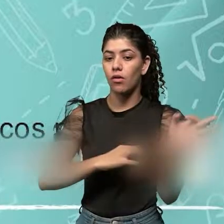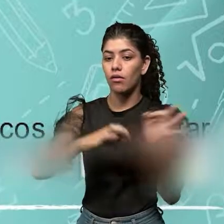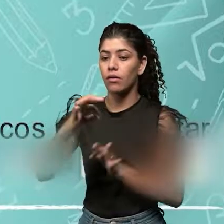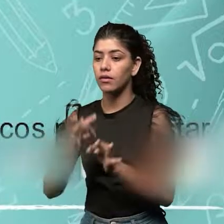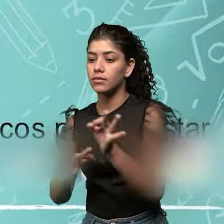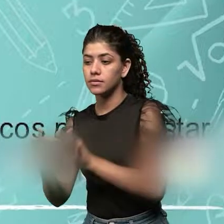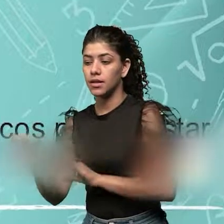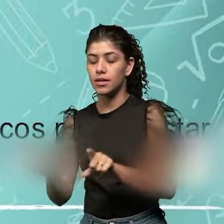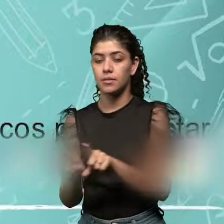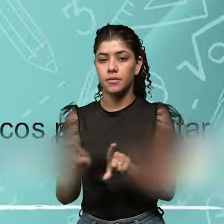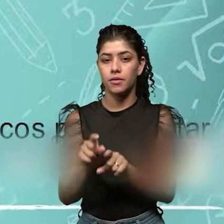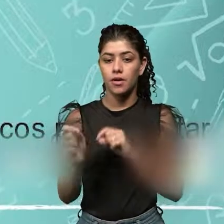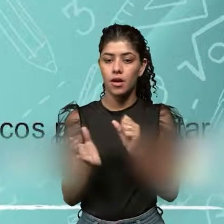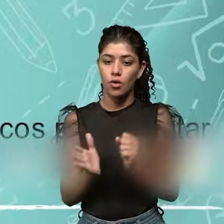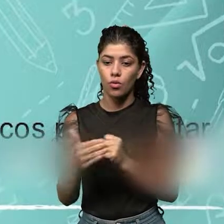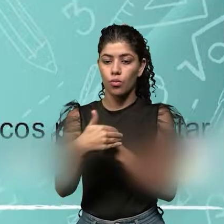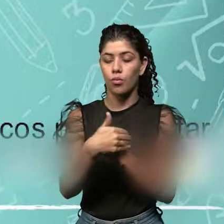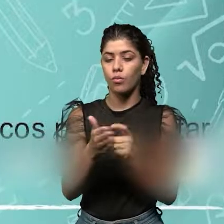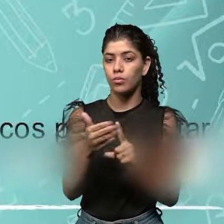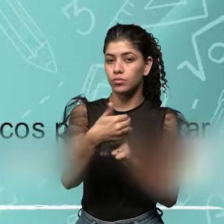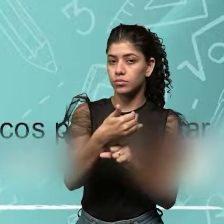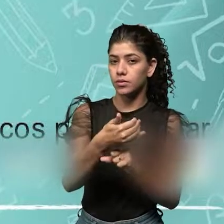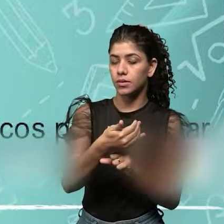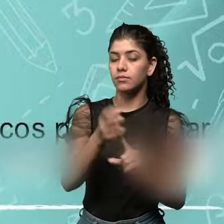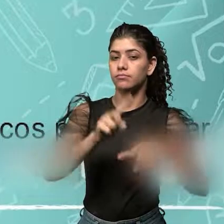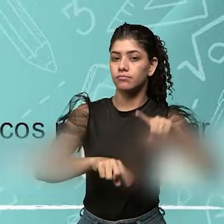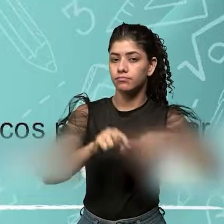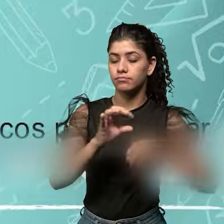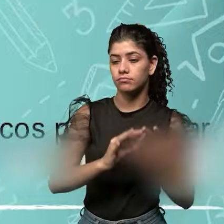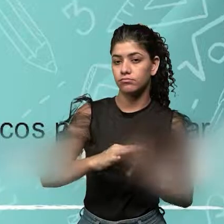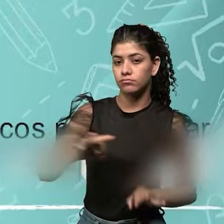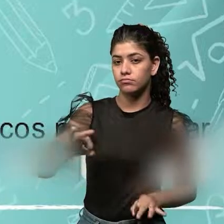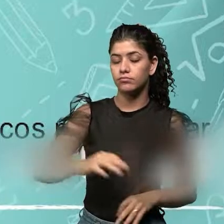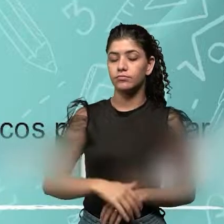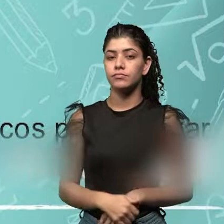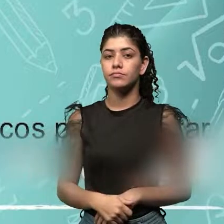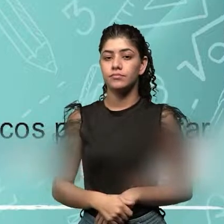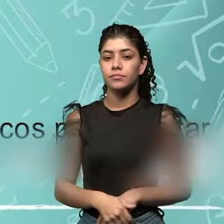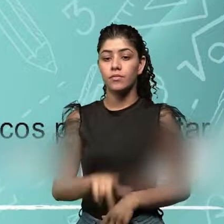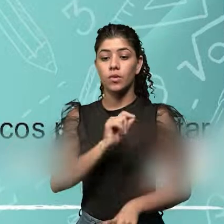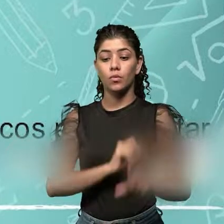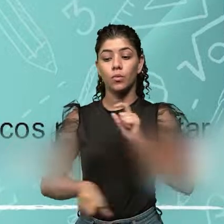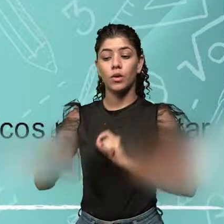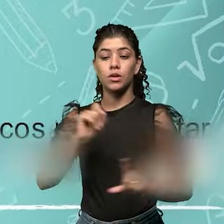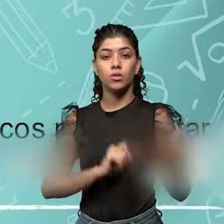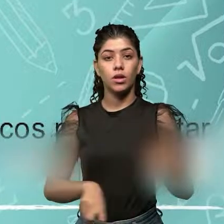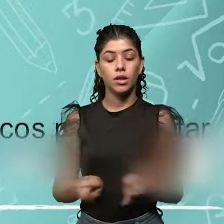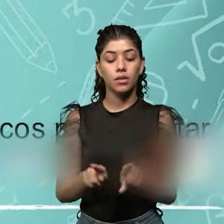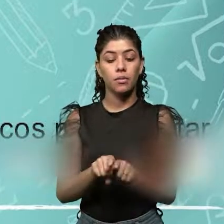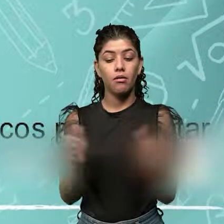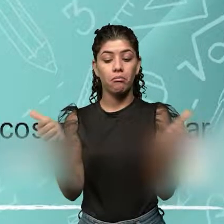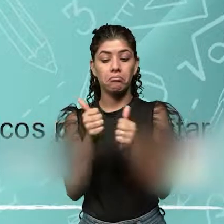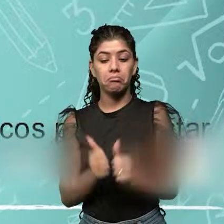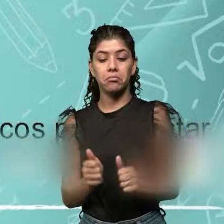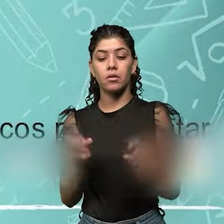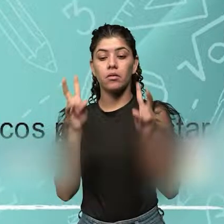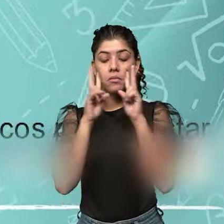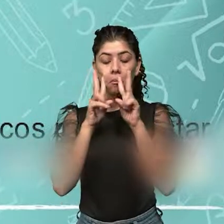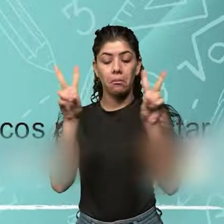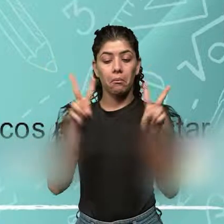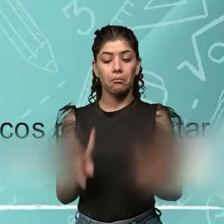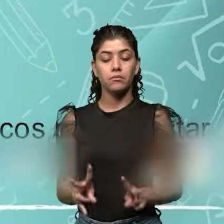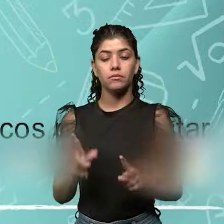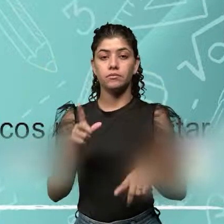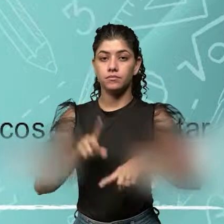conservar equipamentos e instrumentos de medição. Selecionar e especificar instrumentos de